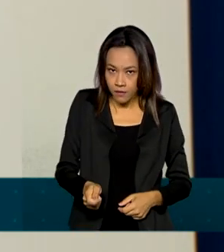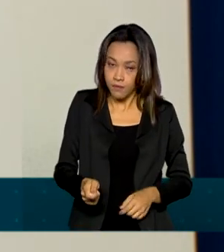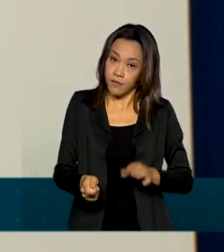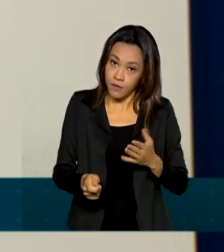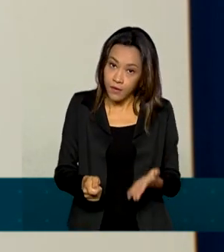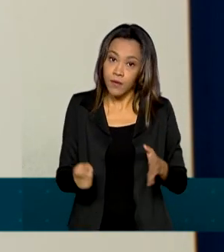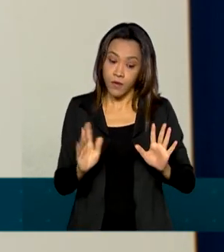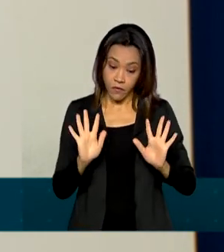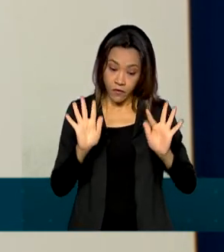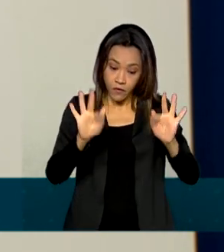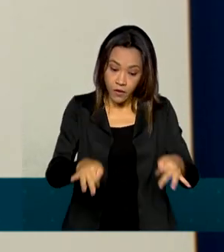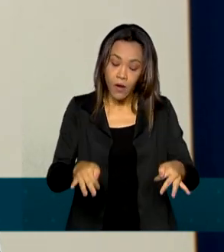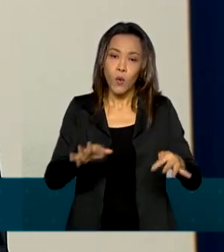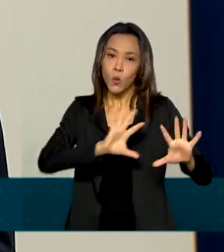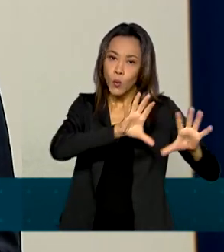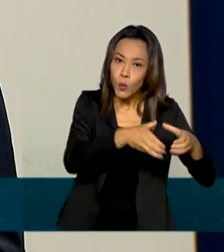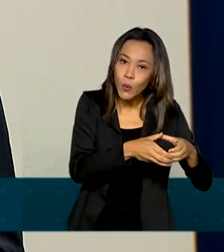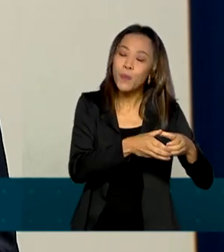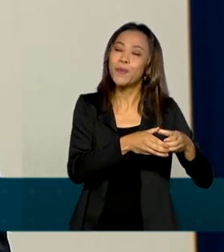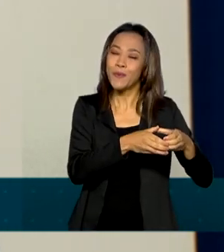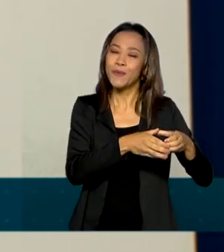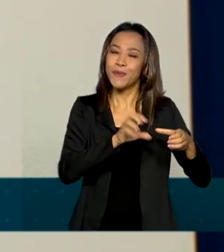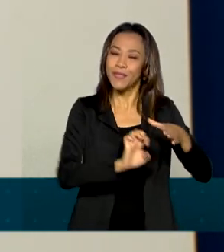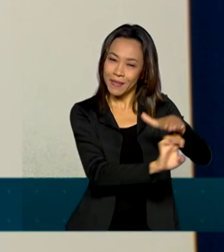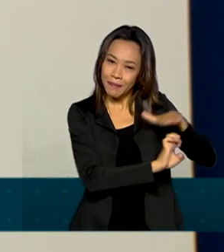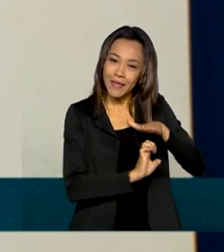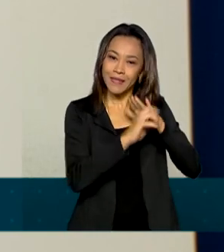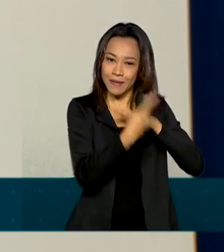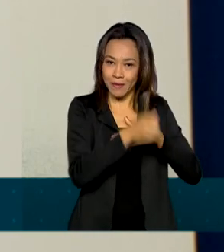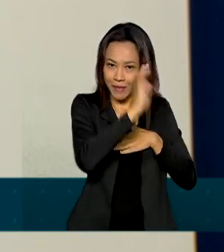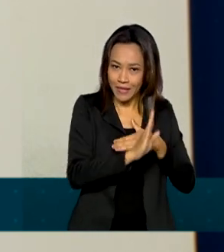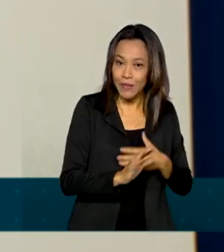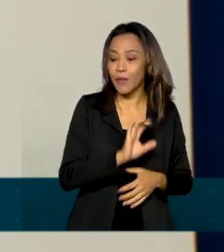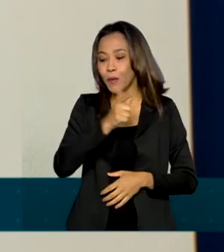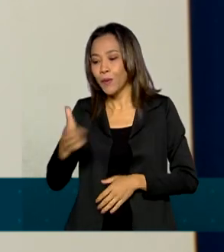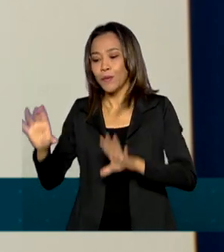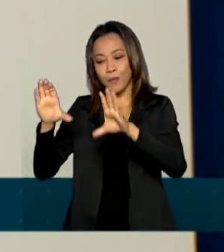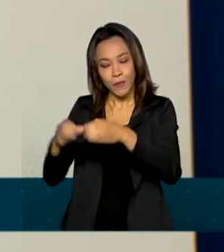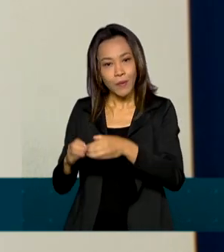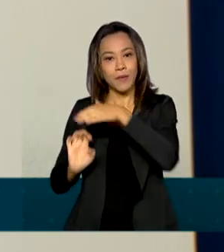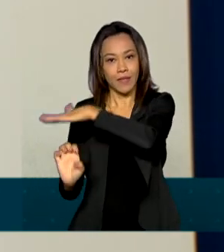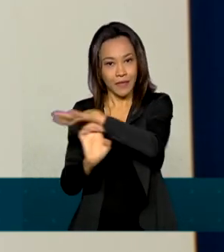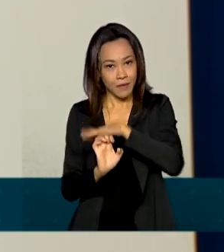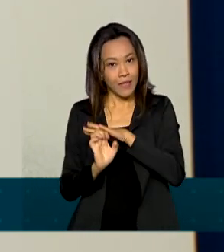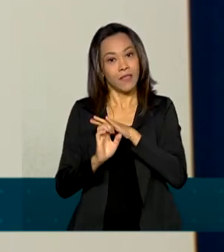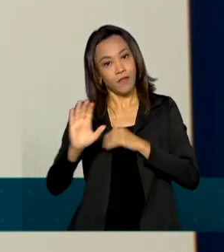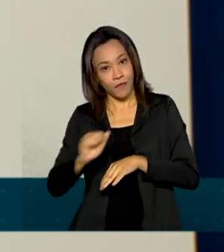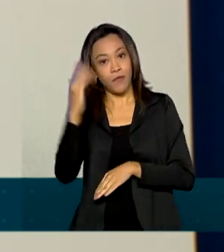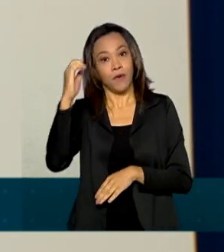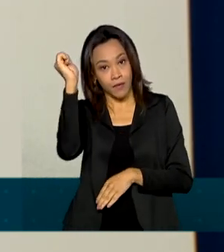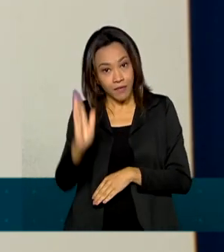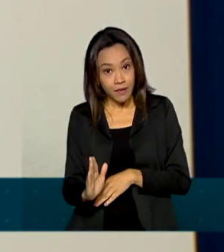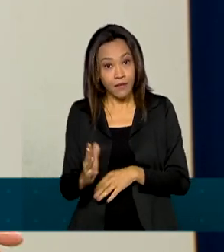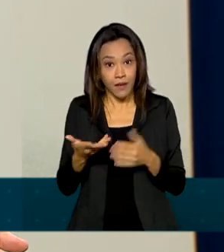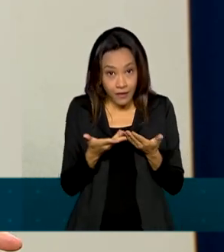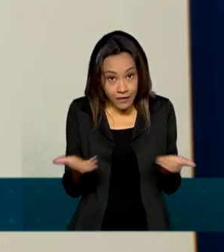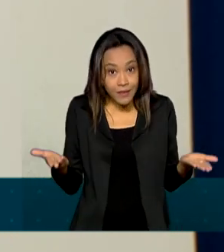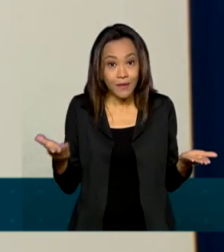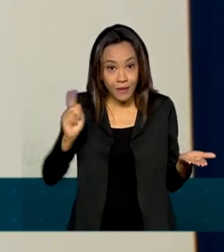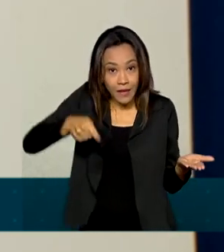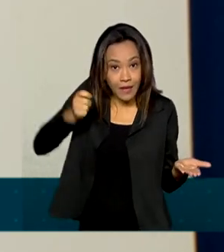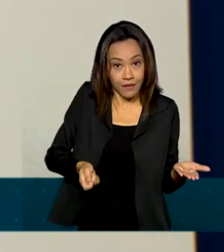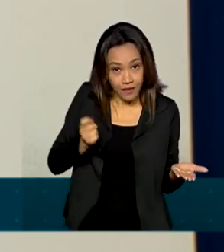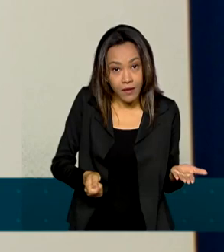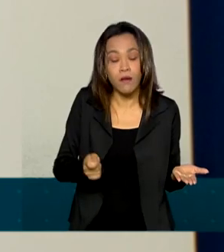final nós vamos ter grupos nacionais e também um grupo francês que foi um dos vitoriosos nesse leilão. Assim nós vamos ter